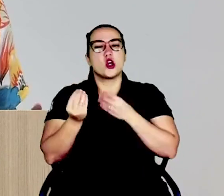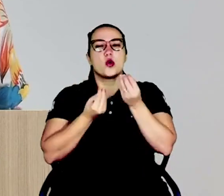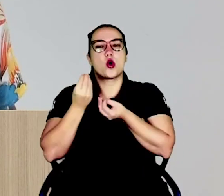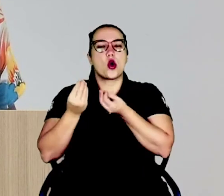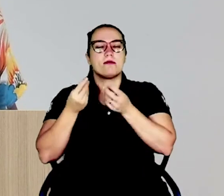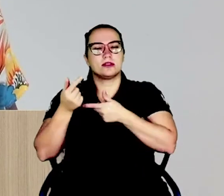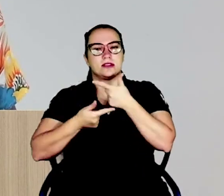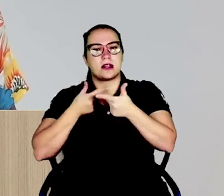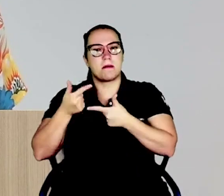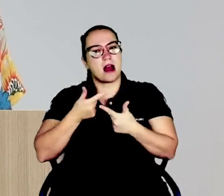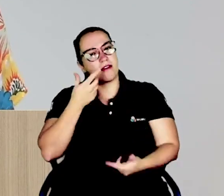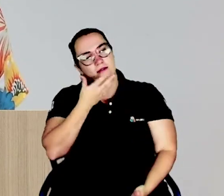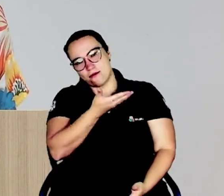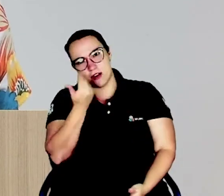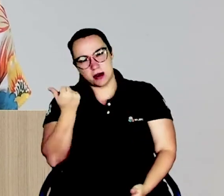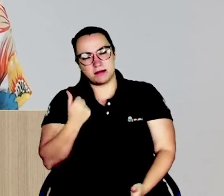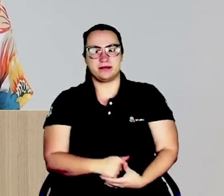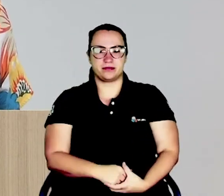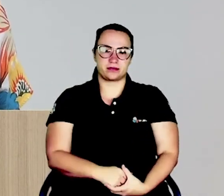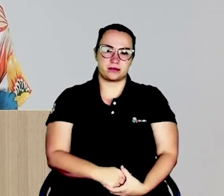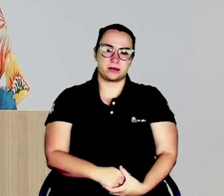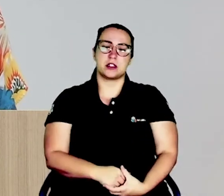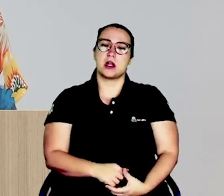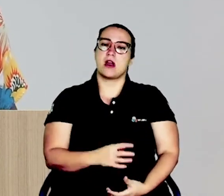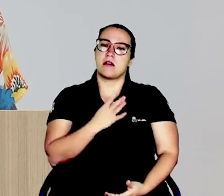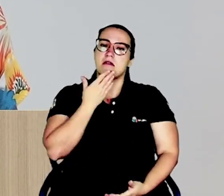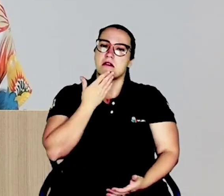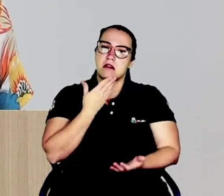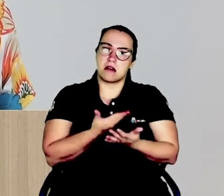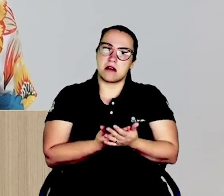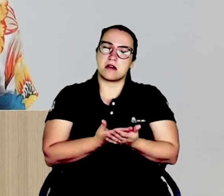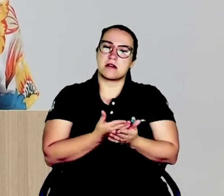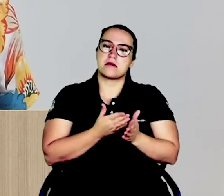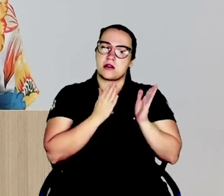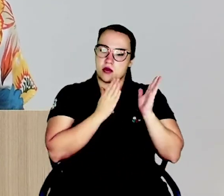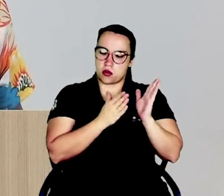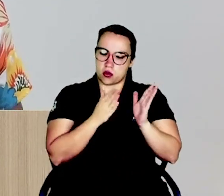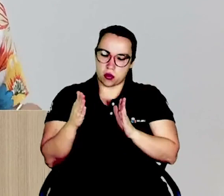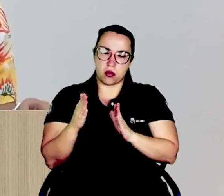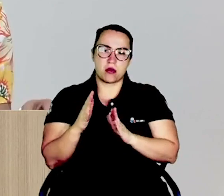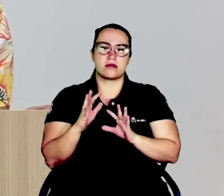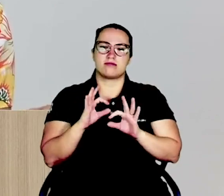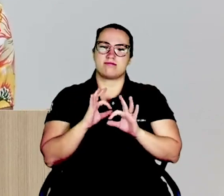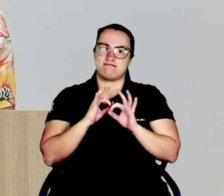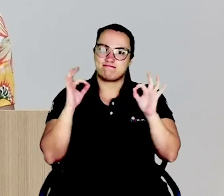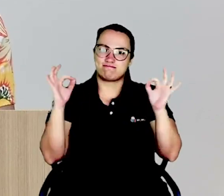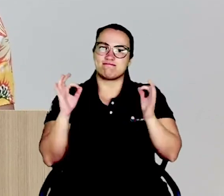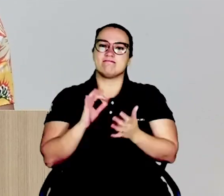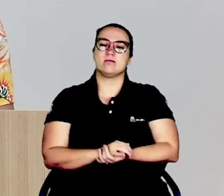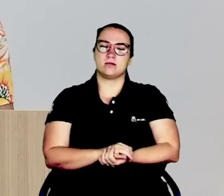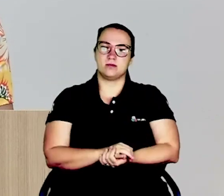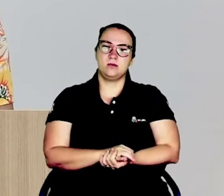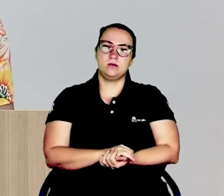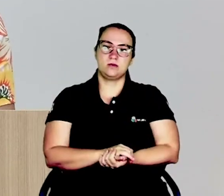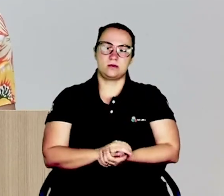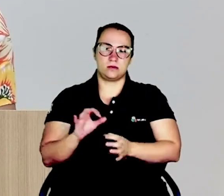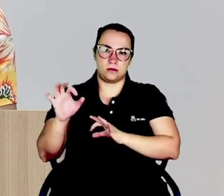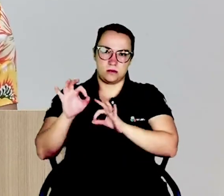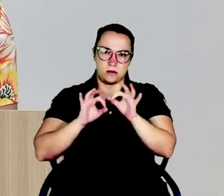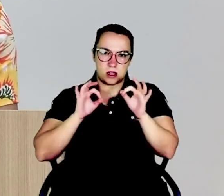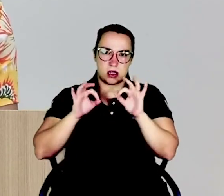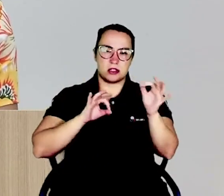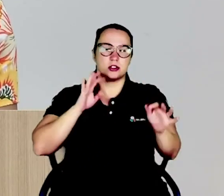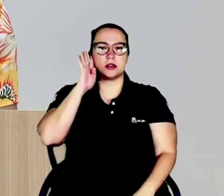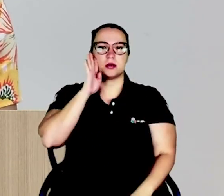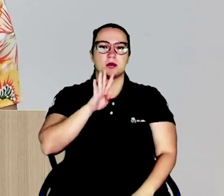trabalhos lá. E nós ficamos encantadas com a organização daquele local. Dentro de um planejamento muito bacana.